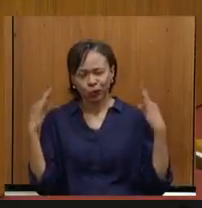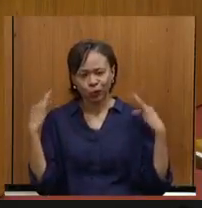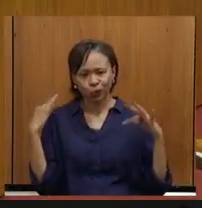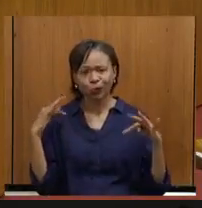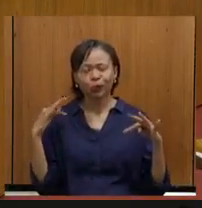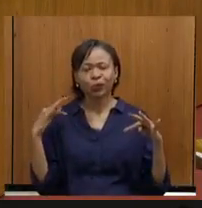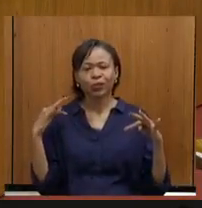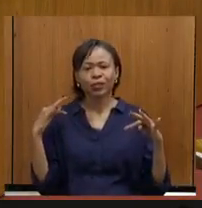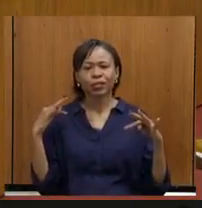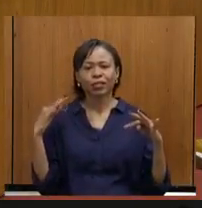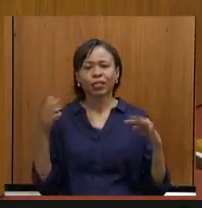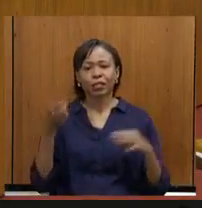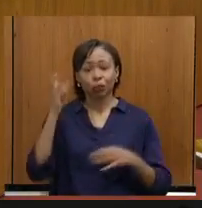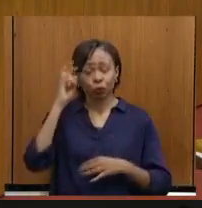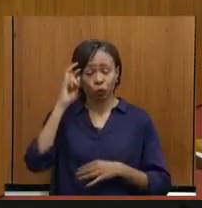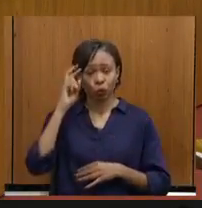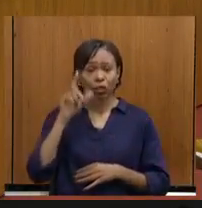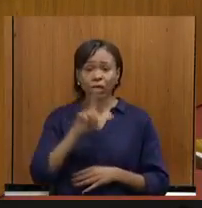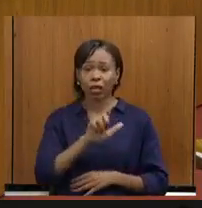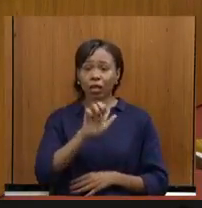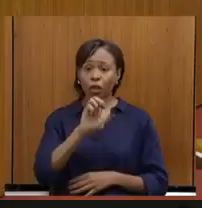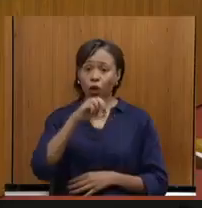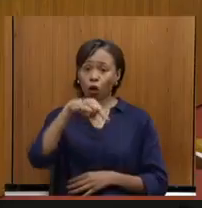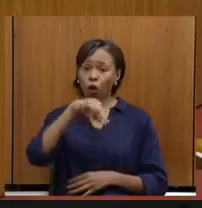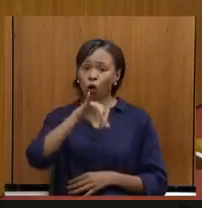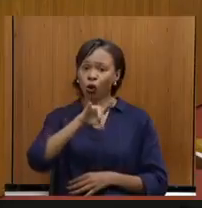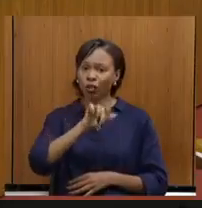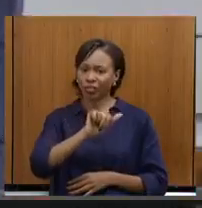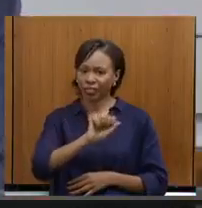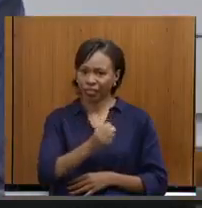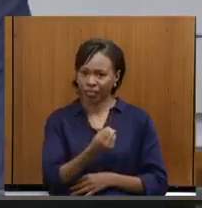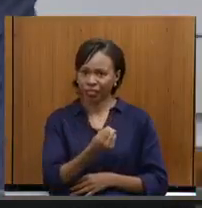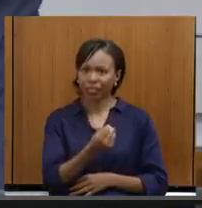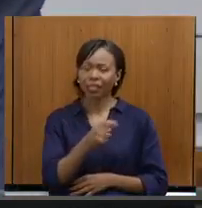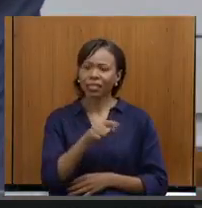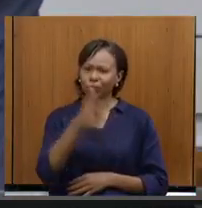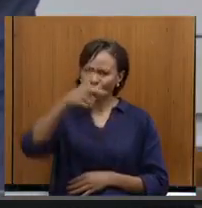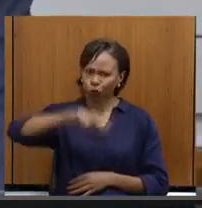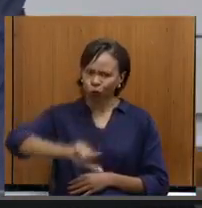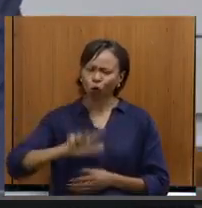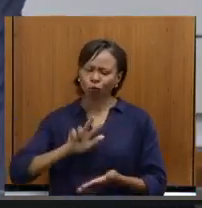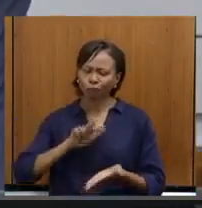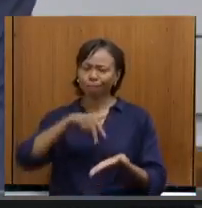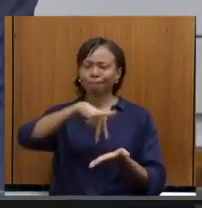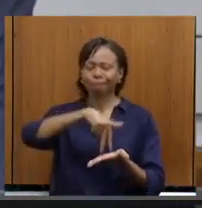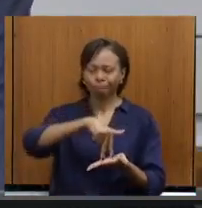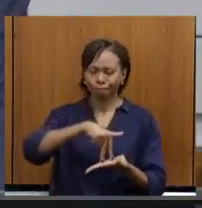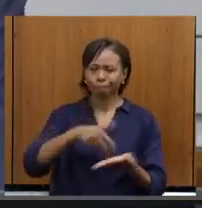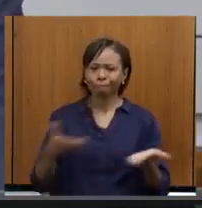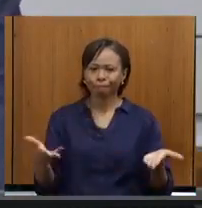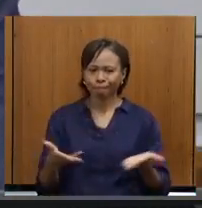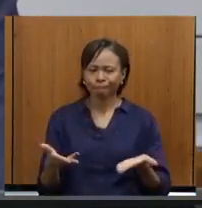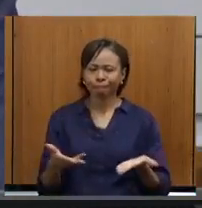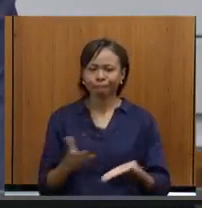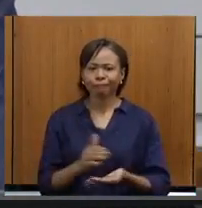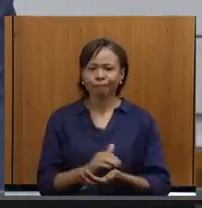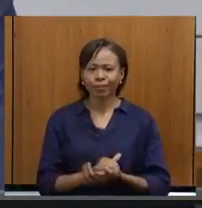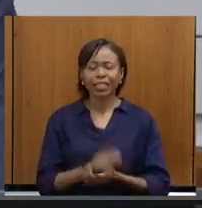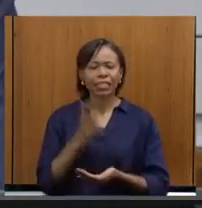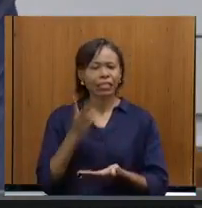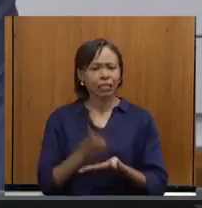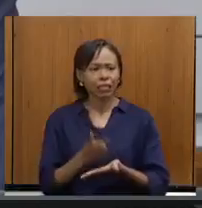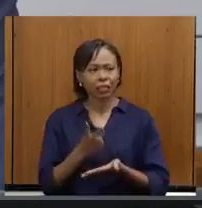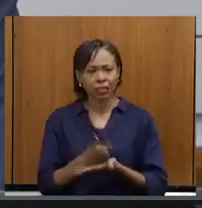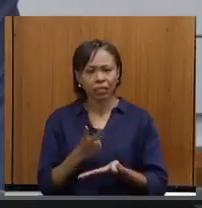o secretário Leônidas de Oliveira, que, mais uma vez, nos brinda com a sua presença aqui, sempre